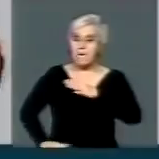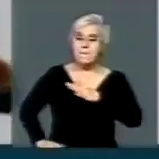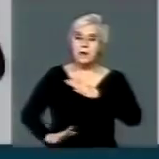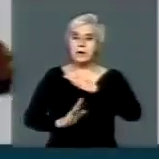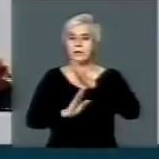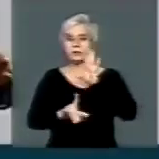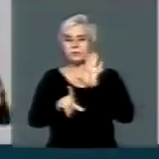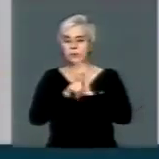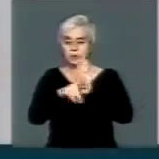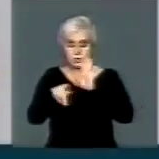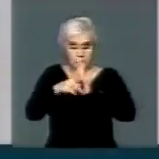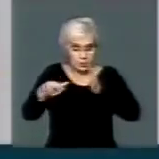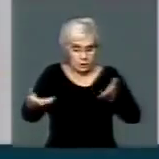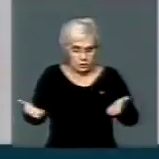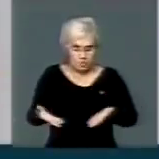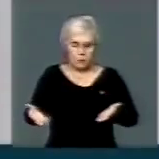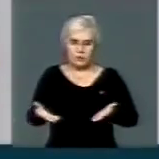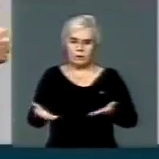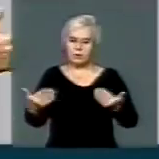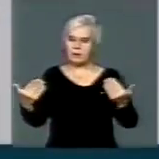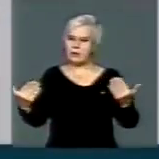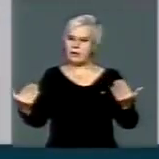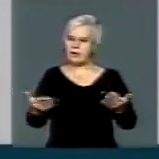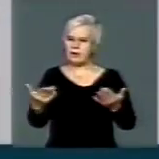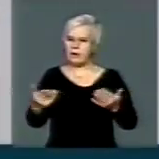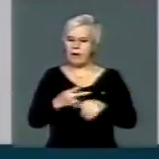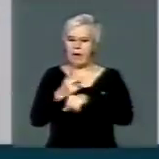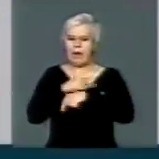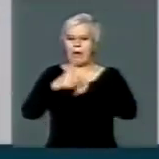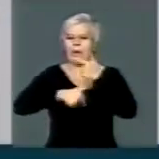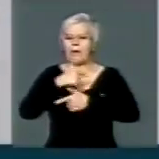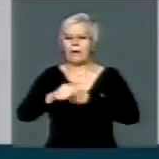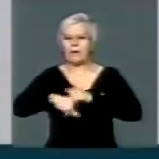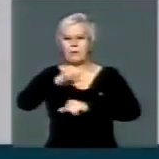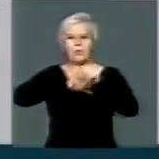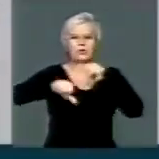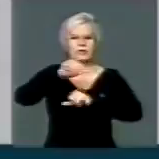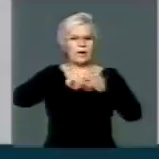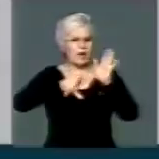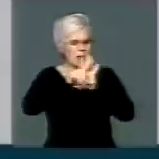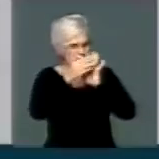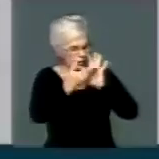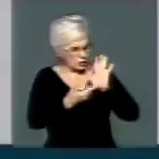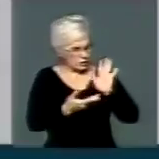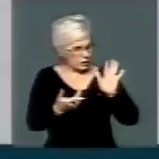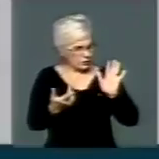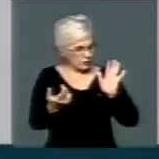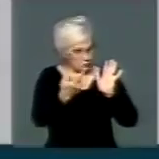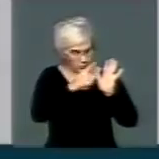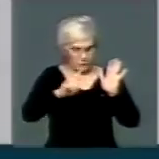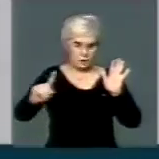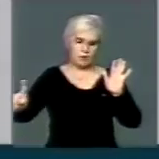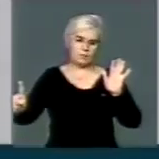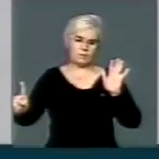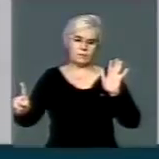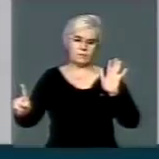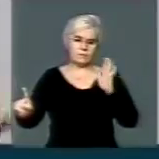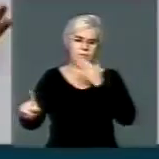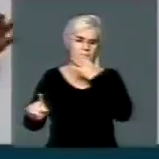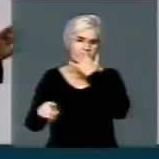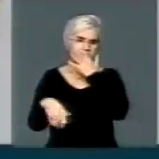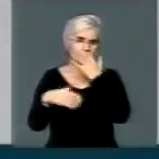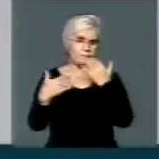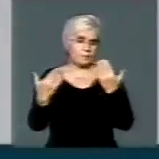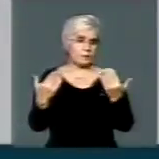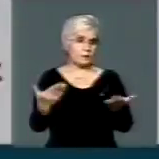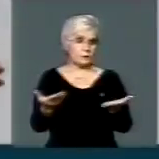legislação vigente e não sair correndo para mudar a legislação diante do seu não cumprimento. Então,